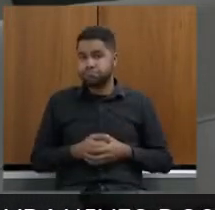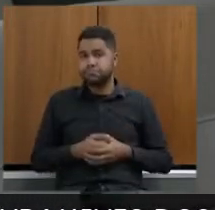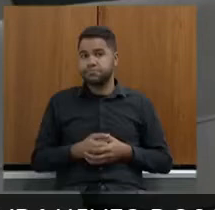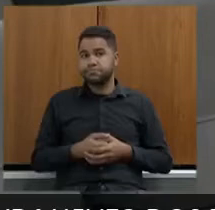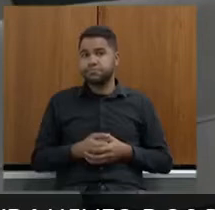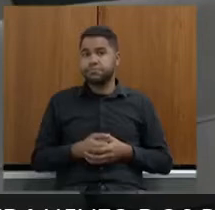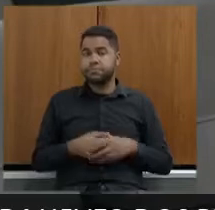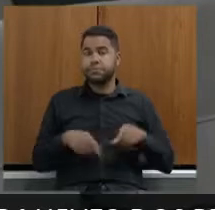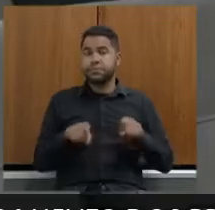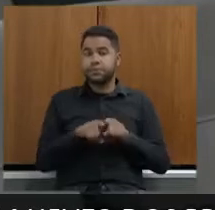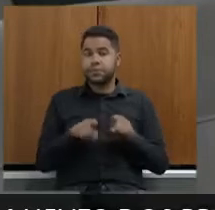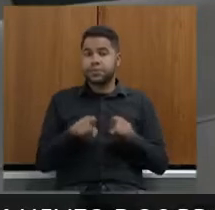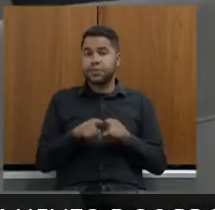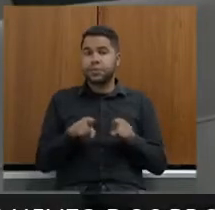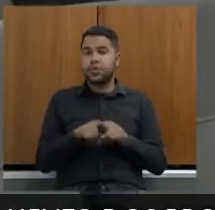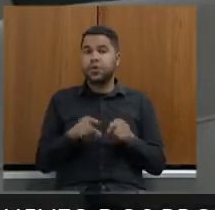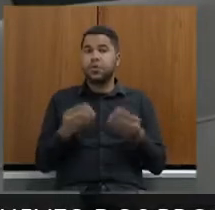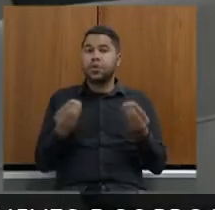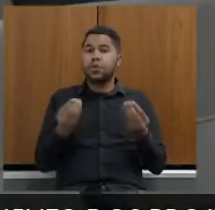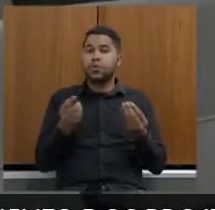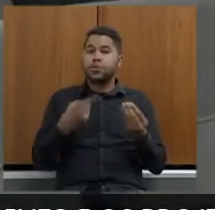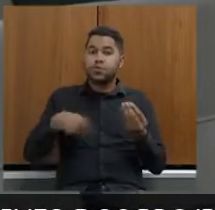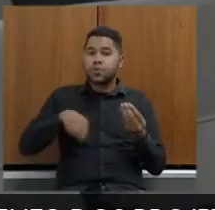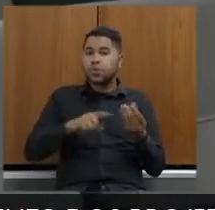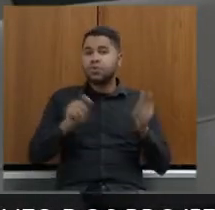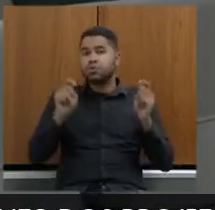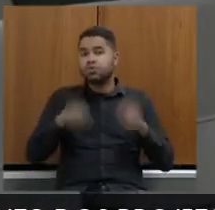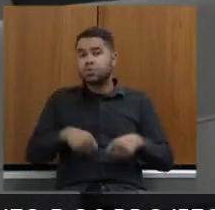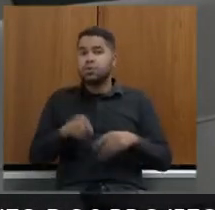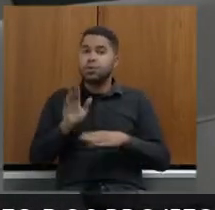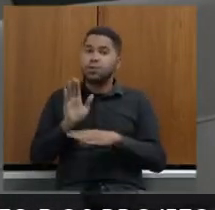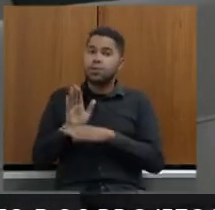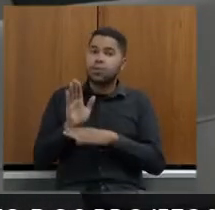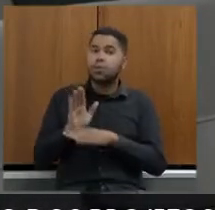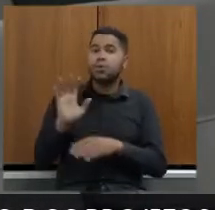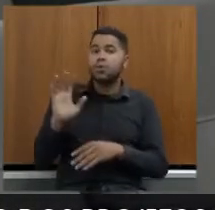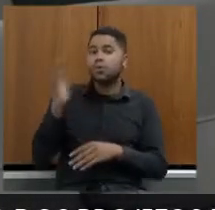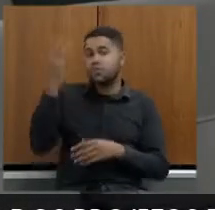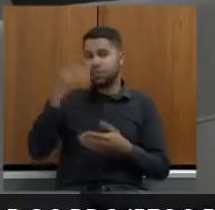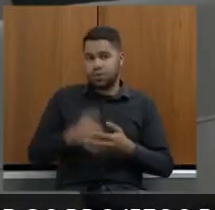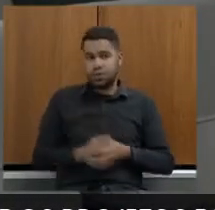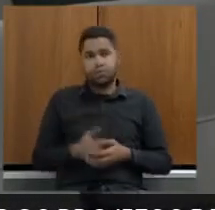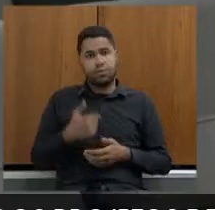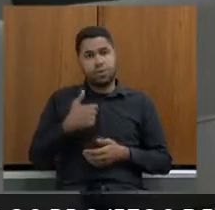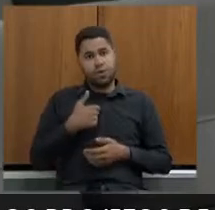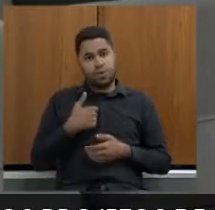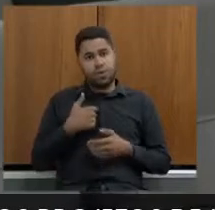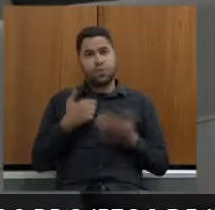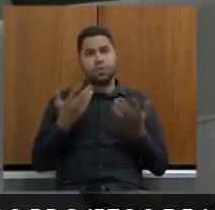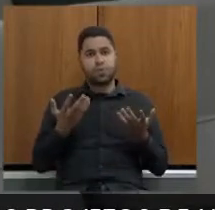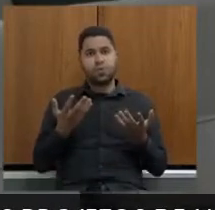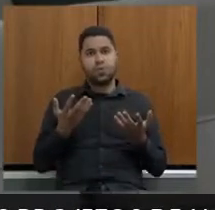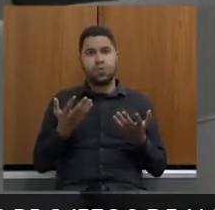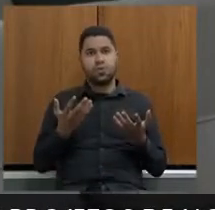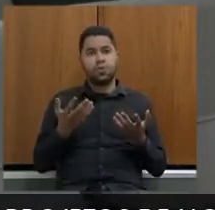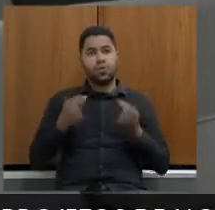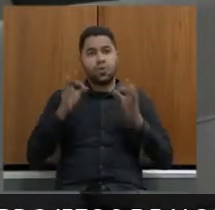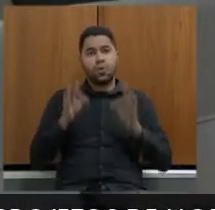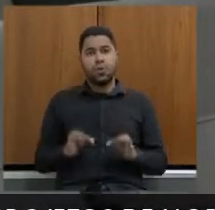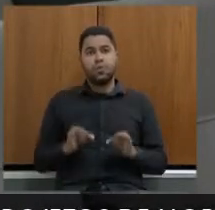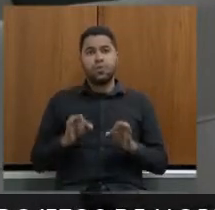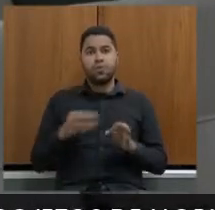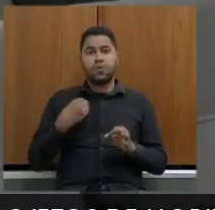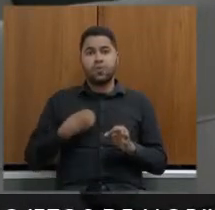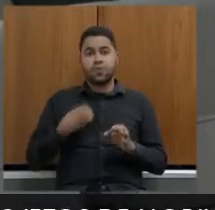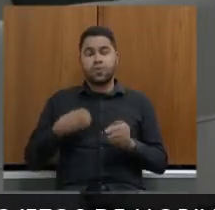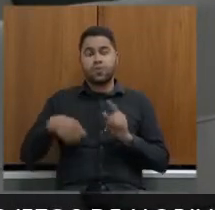sobretudo como que nós podemos colaborar para que isso aconteça eu praticamente sou um convicto de que a participação da